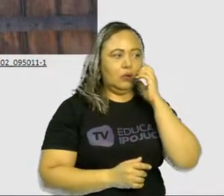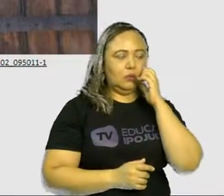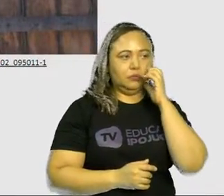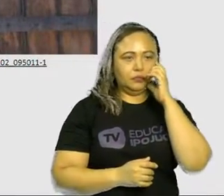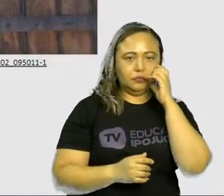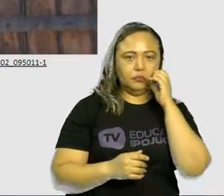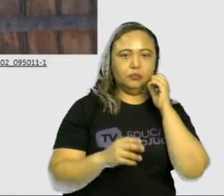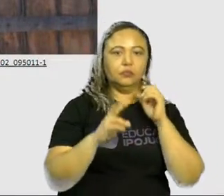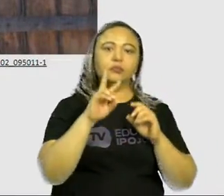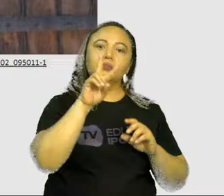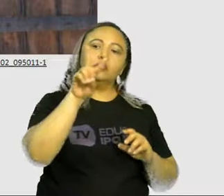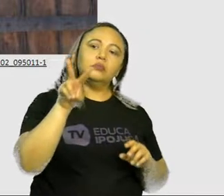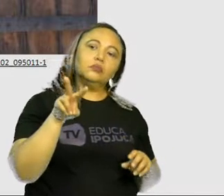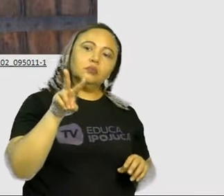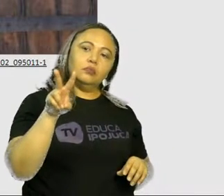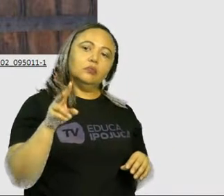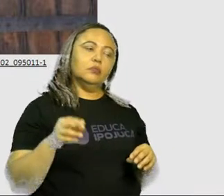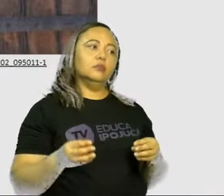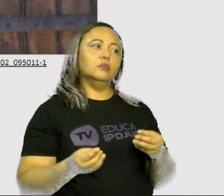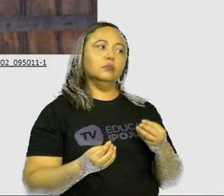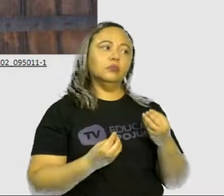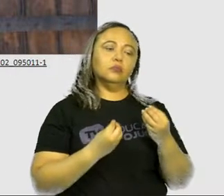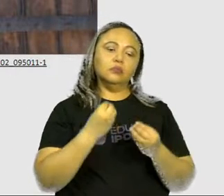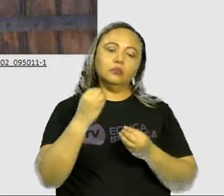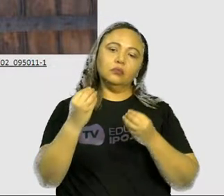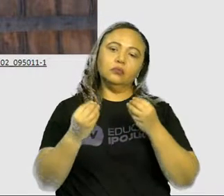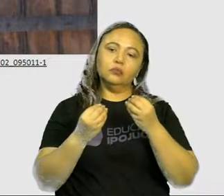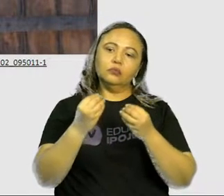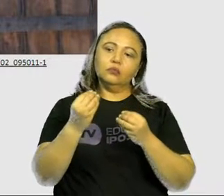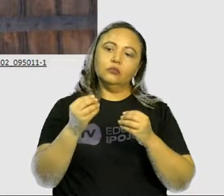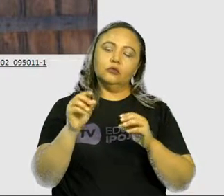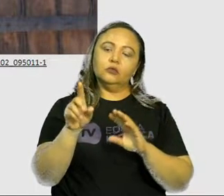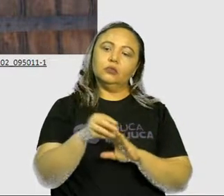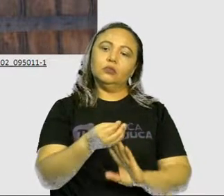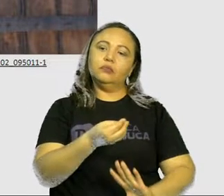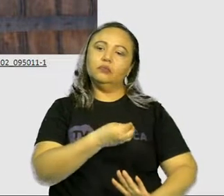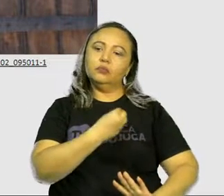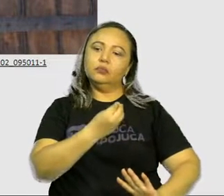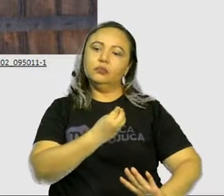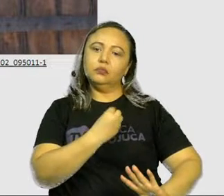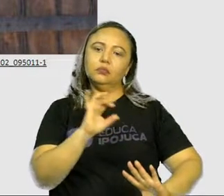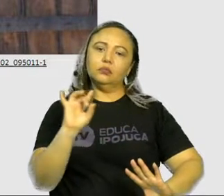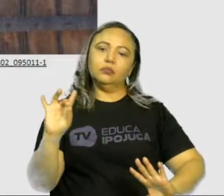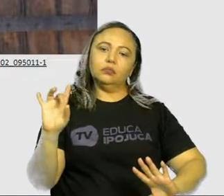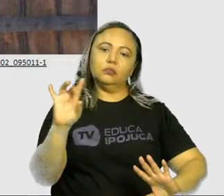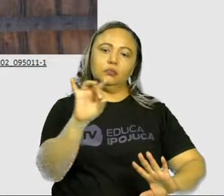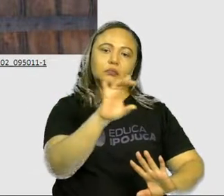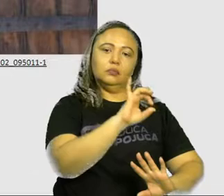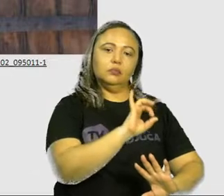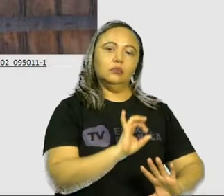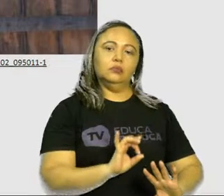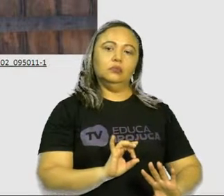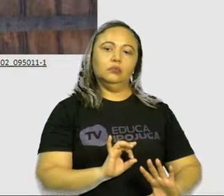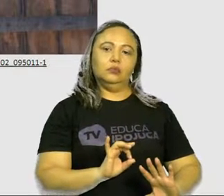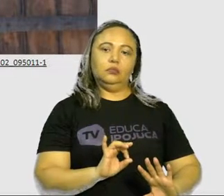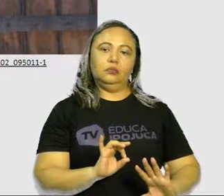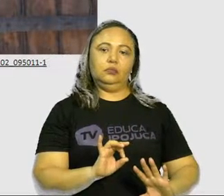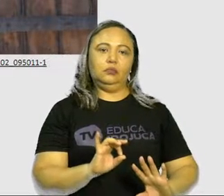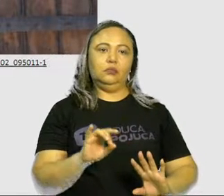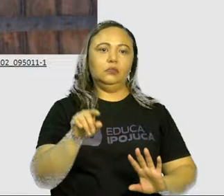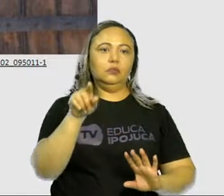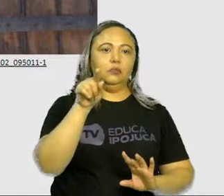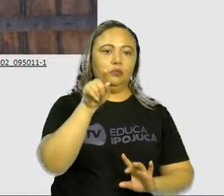Vamos ver aqui como é o lugar onde você vive, como é esse lugar que você vive,